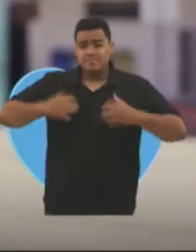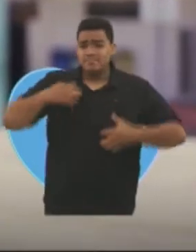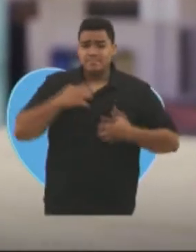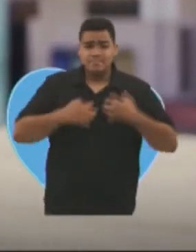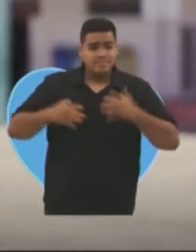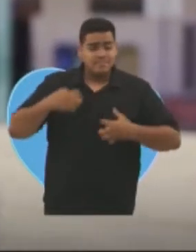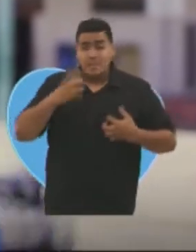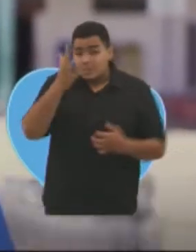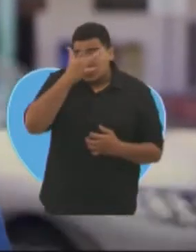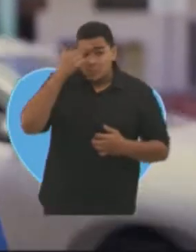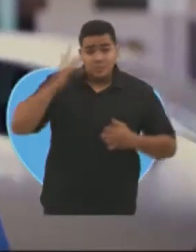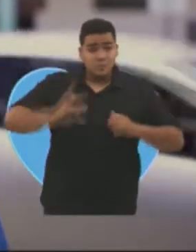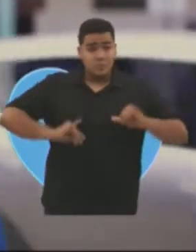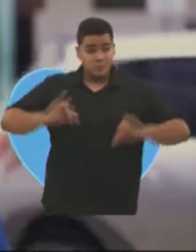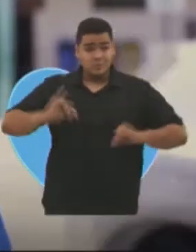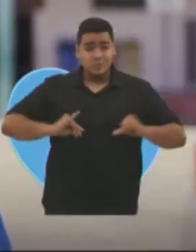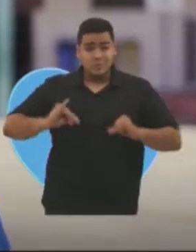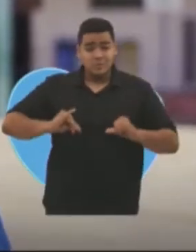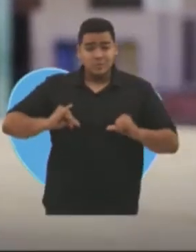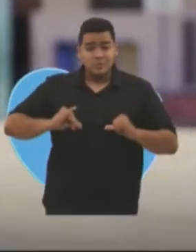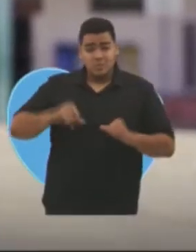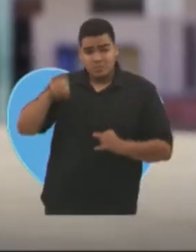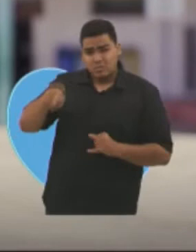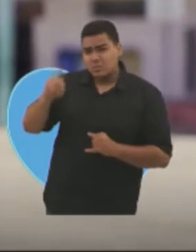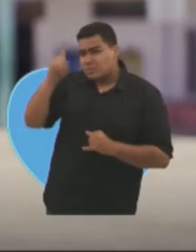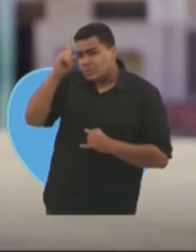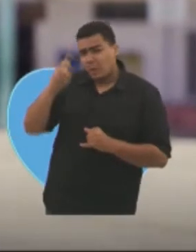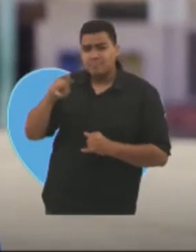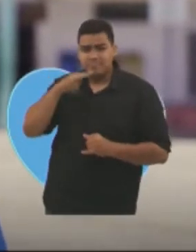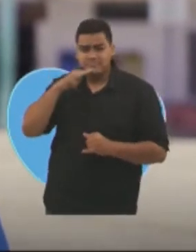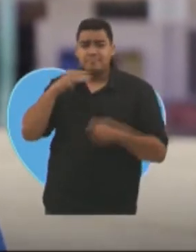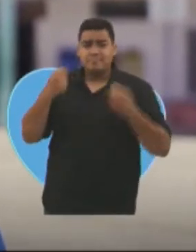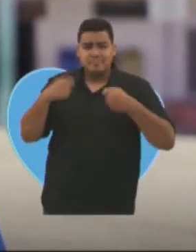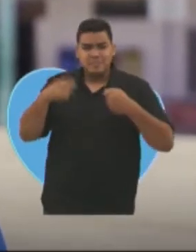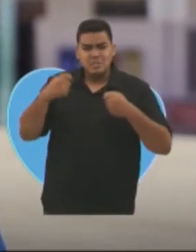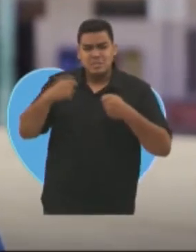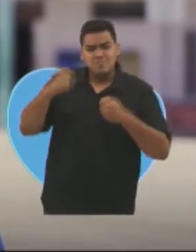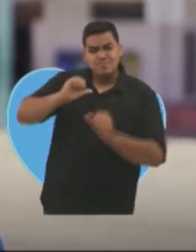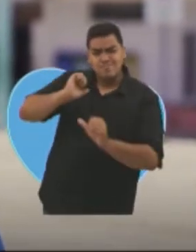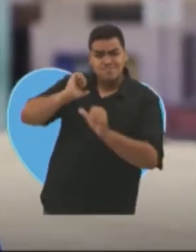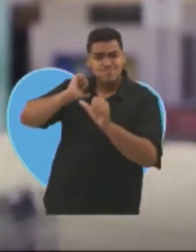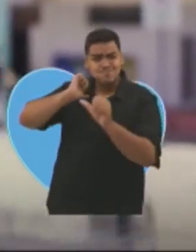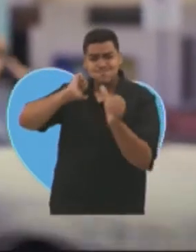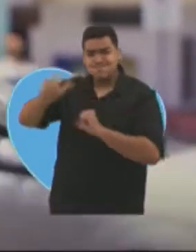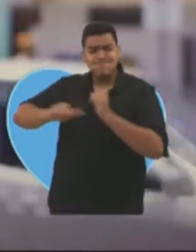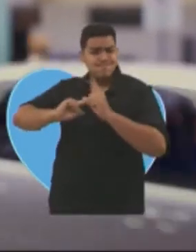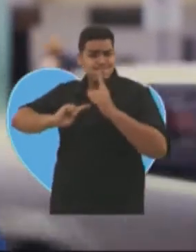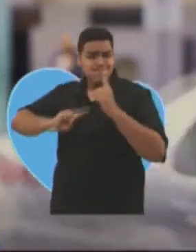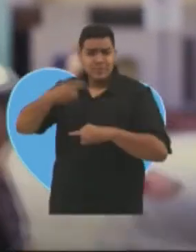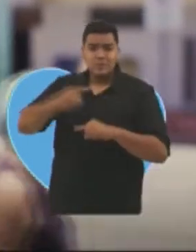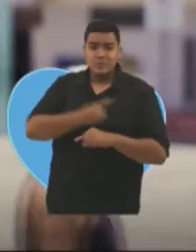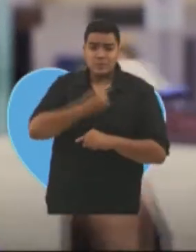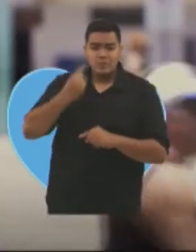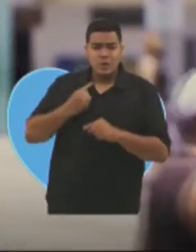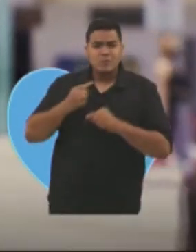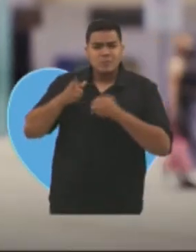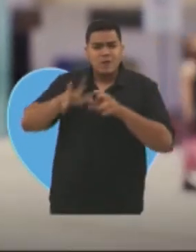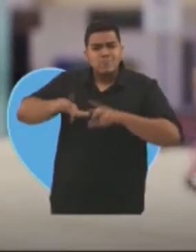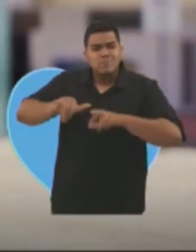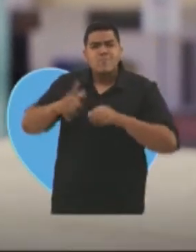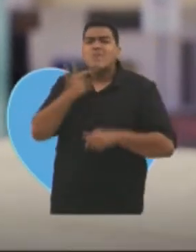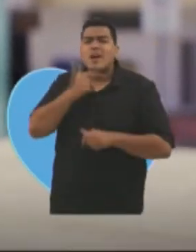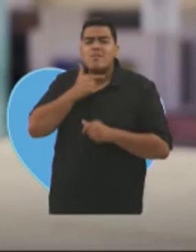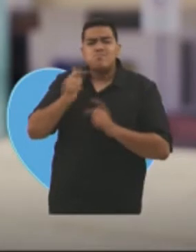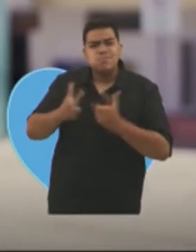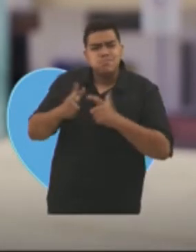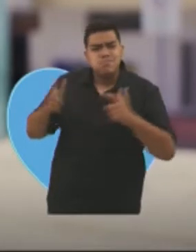estão sofrendo. O trauminha precisa de um choque de gestão. Vamos reformar e ampliar essa unidade. Não dá